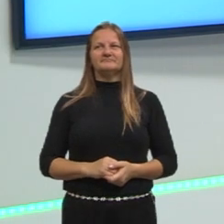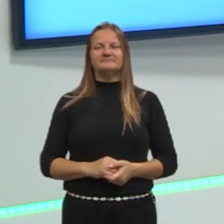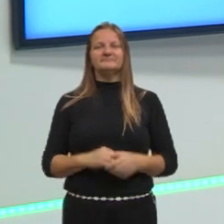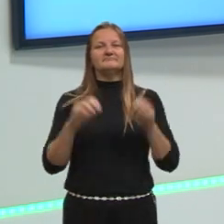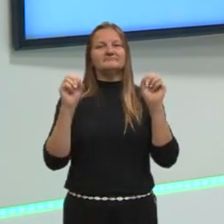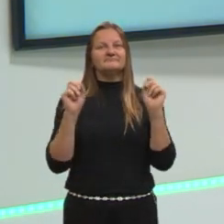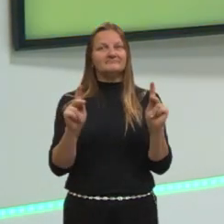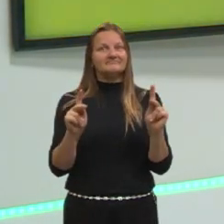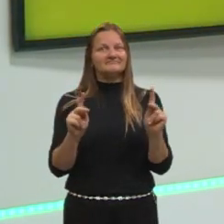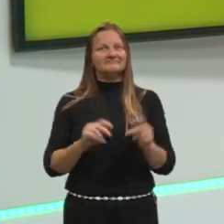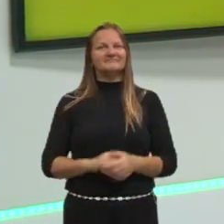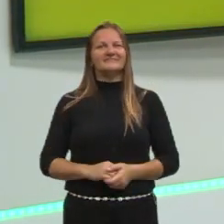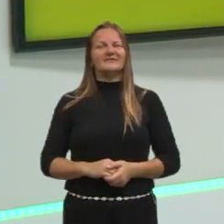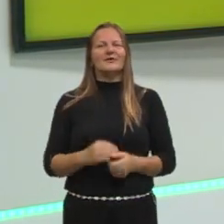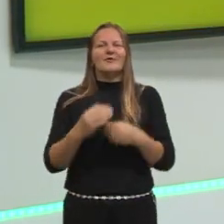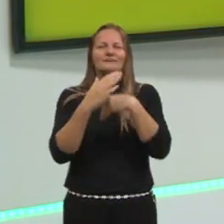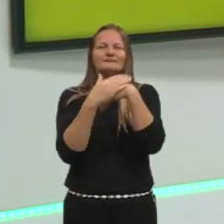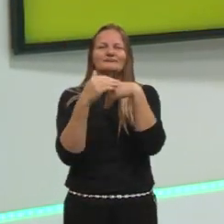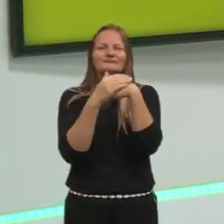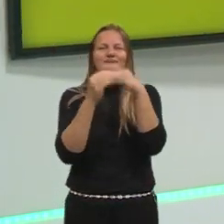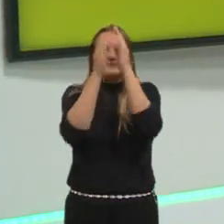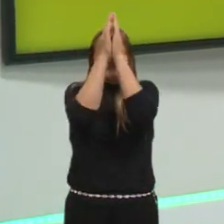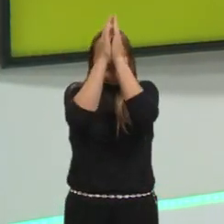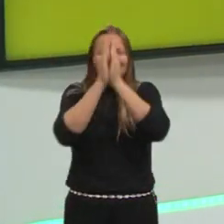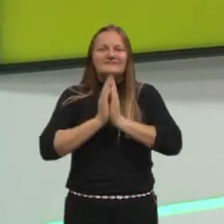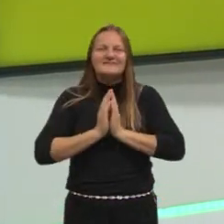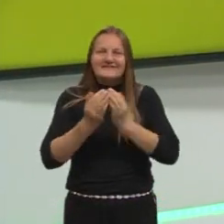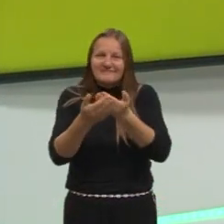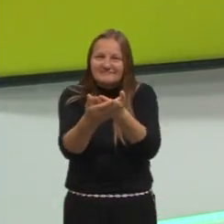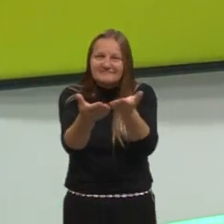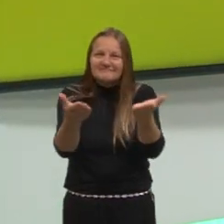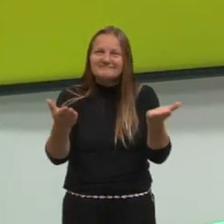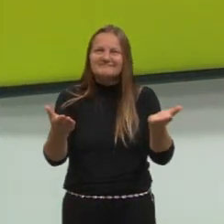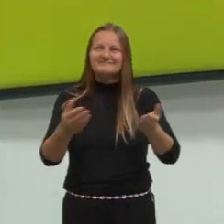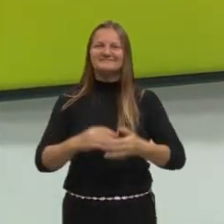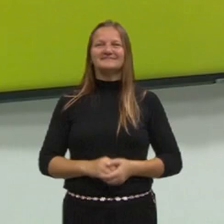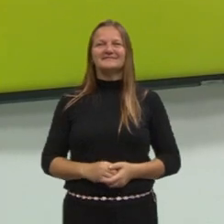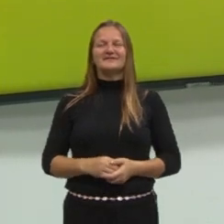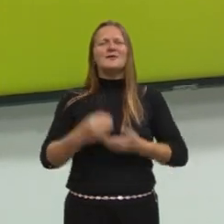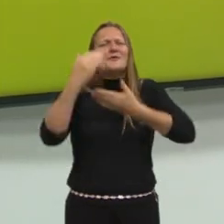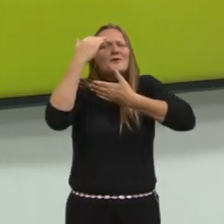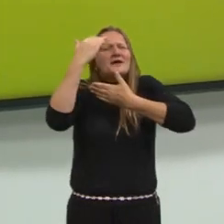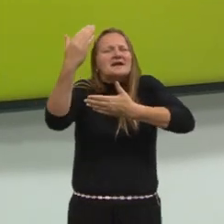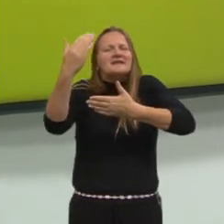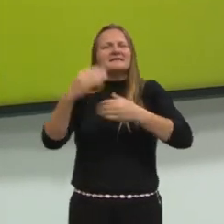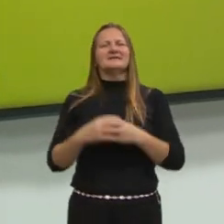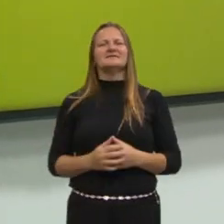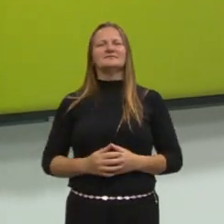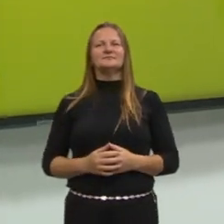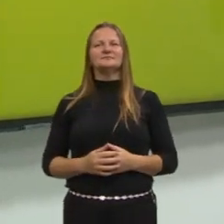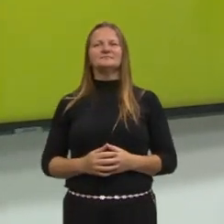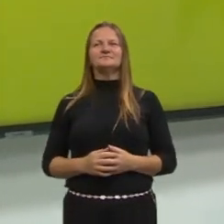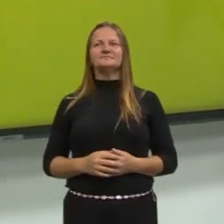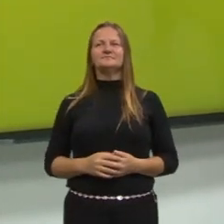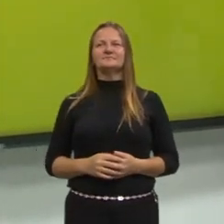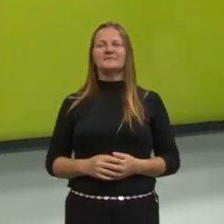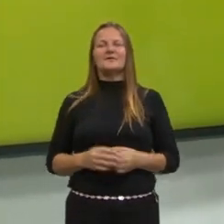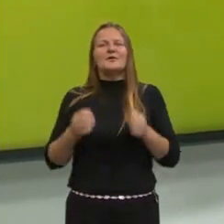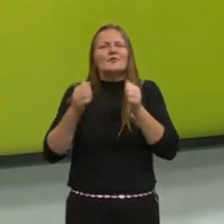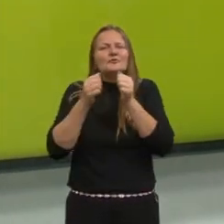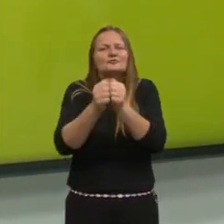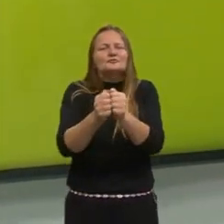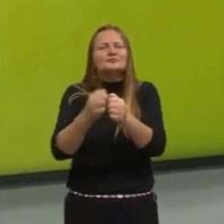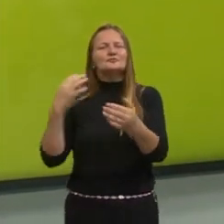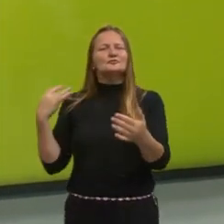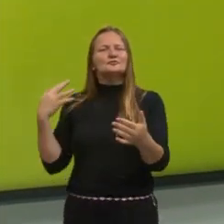Bom, gente, eu só tenho gratidão para falar para vocês. Eu agradeço muito o acompanhamento